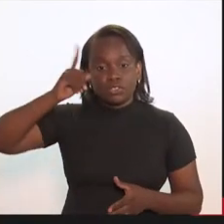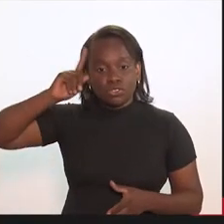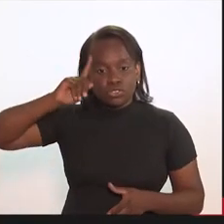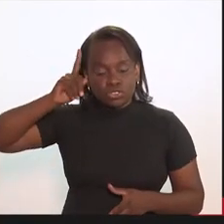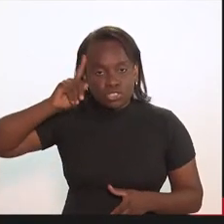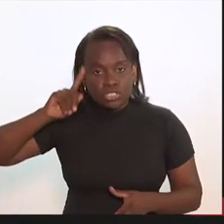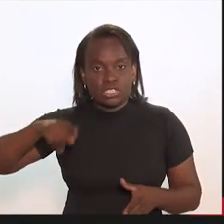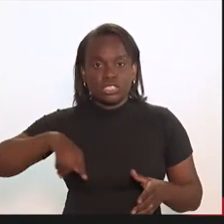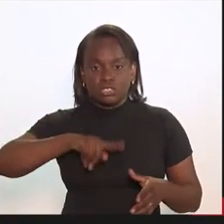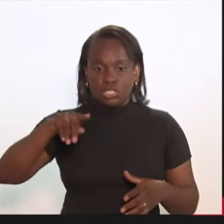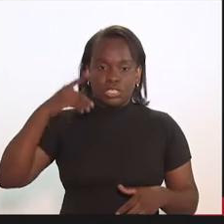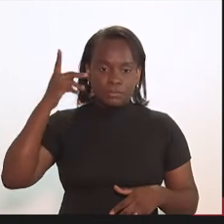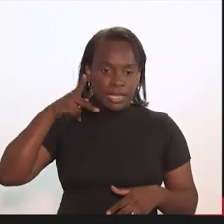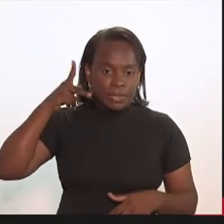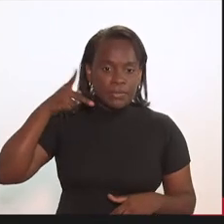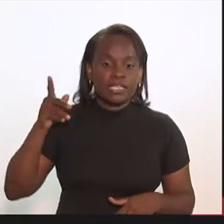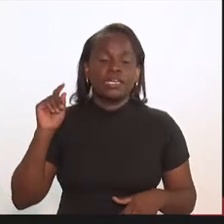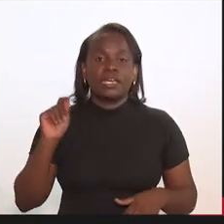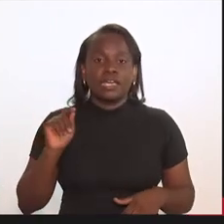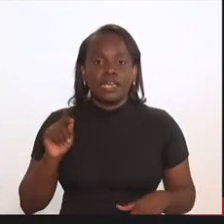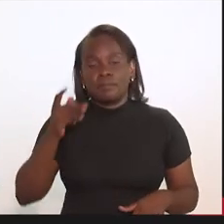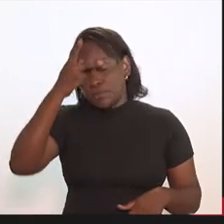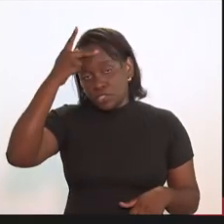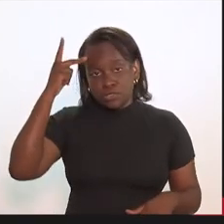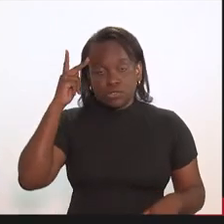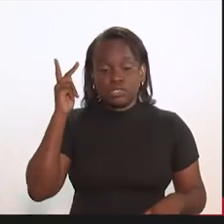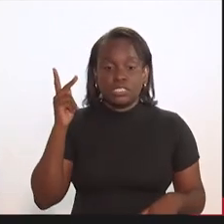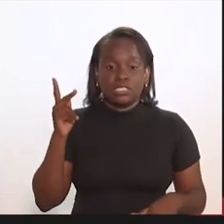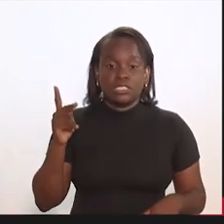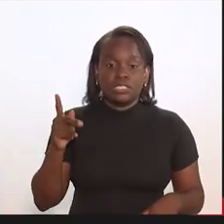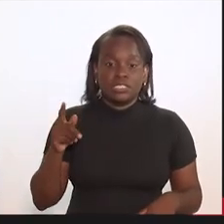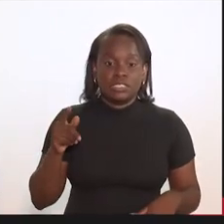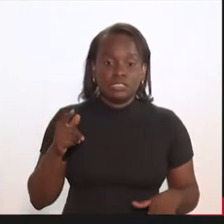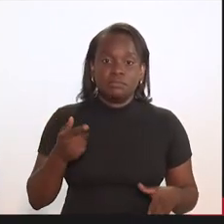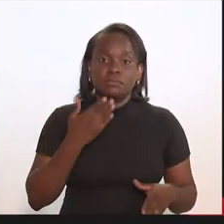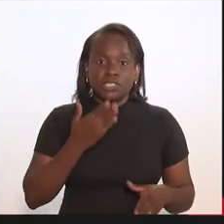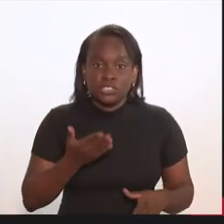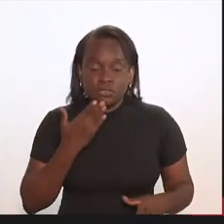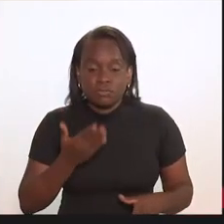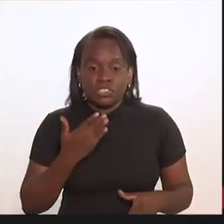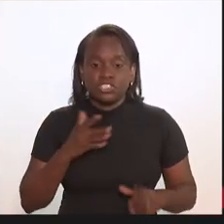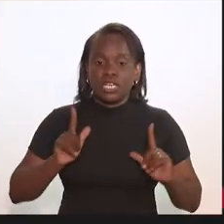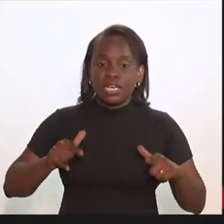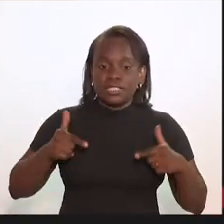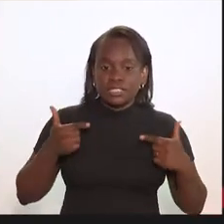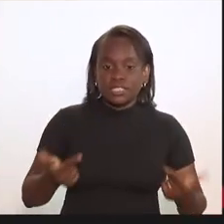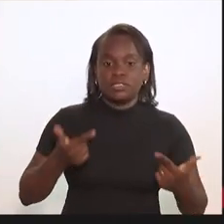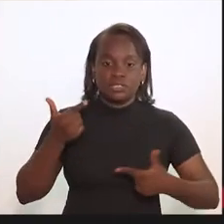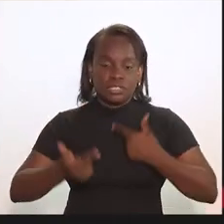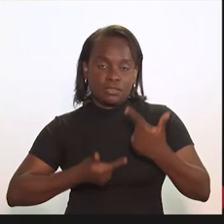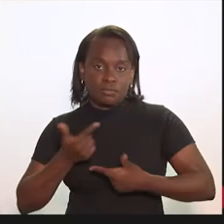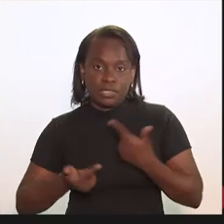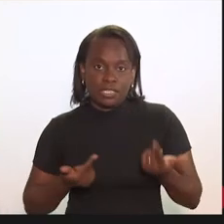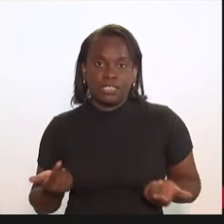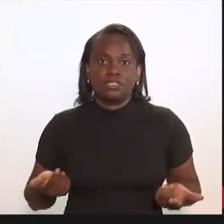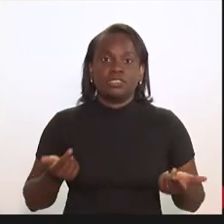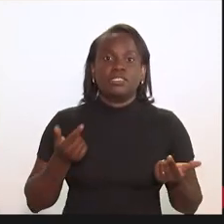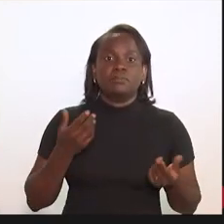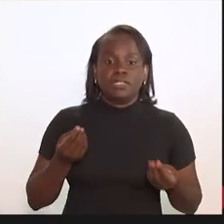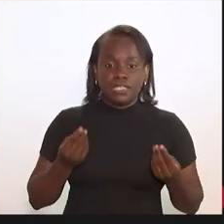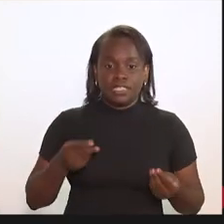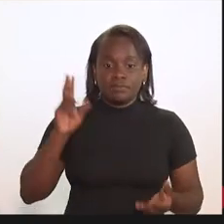no nosso dia a dia, enquanto parlamentar, são com pessoas nos solicitando ações e trabalho